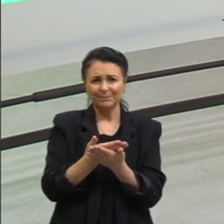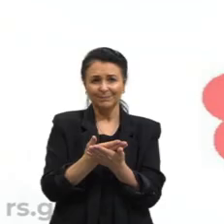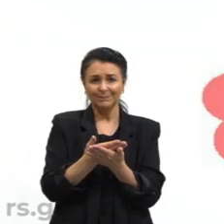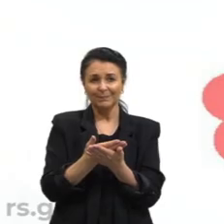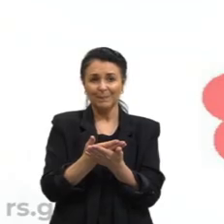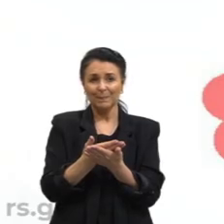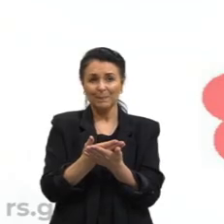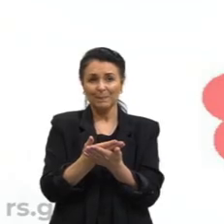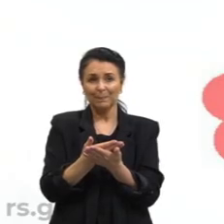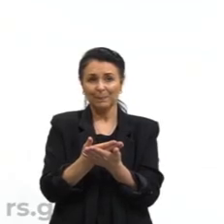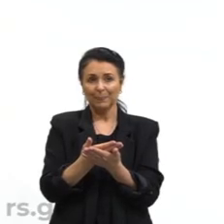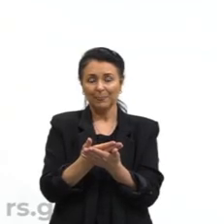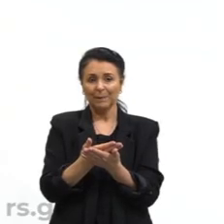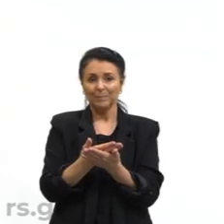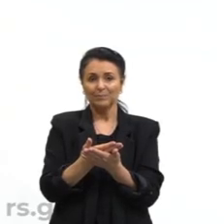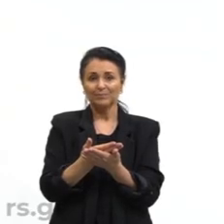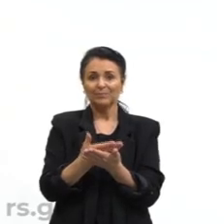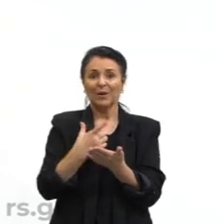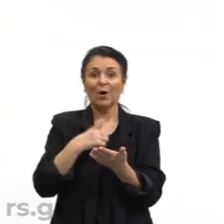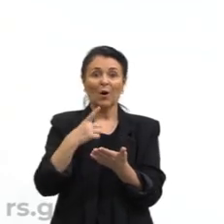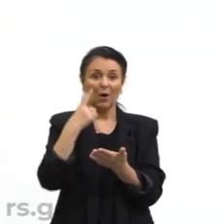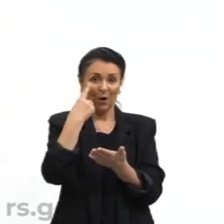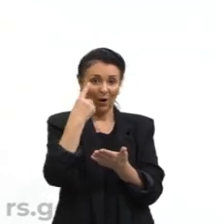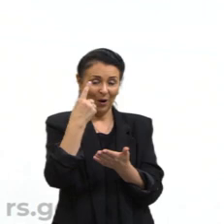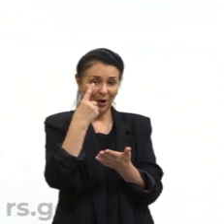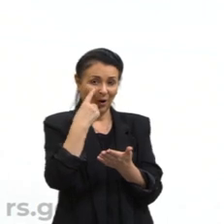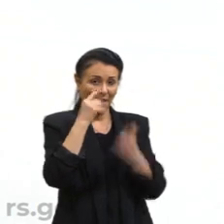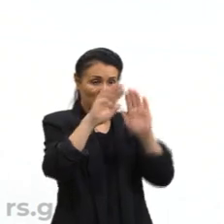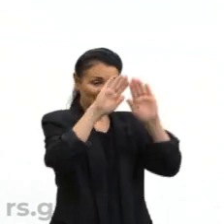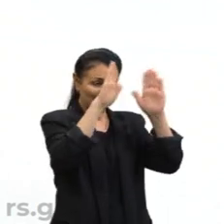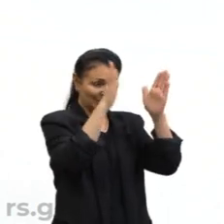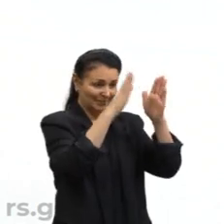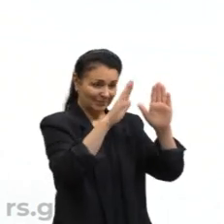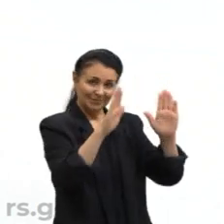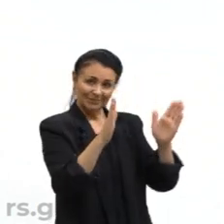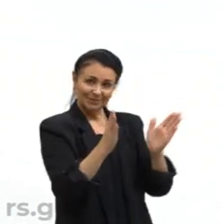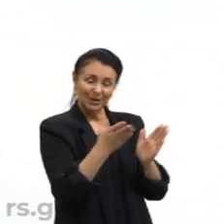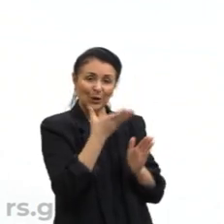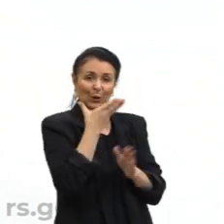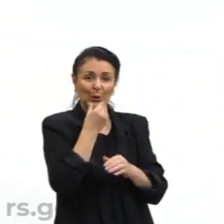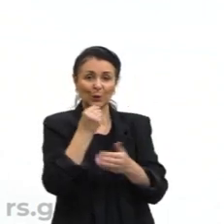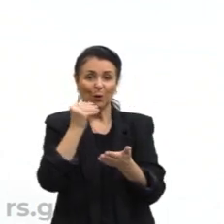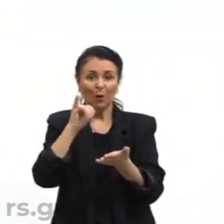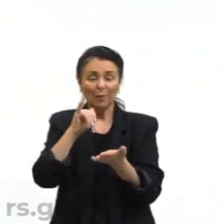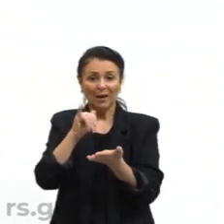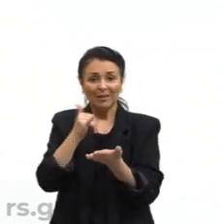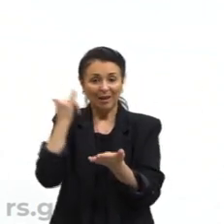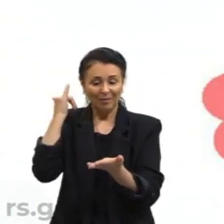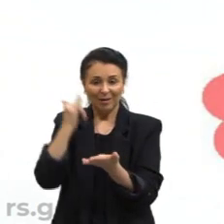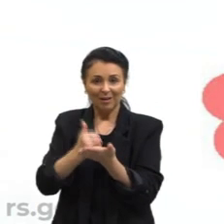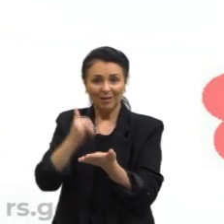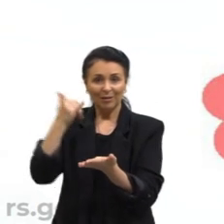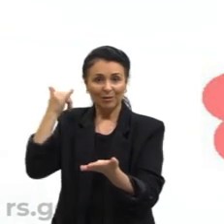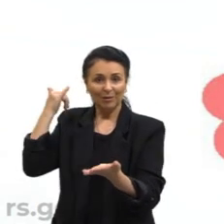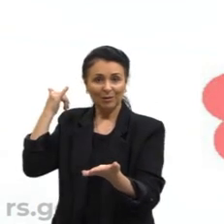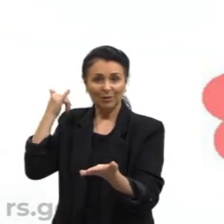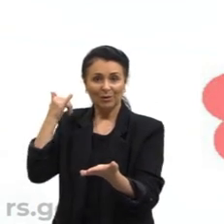Aqui gente Está a escultura O lombre Eletrônico Que o texto Fala